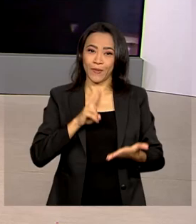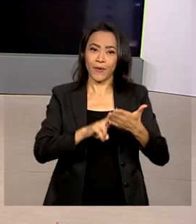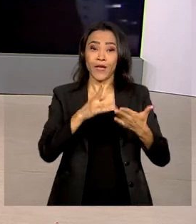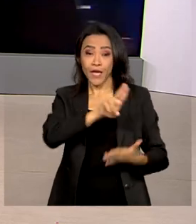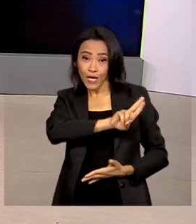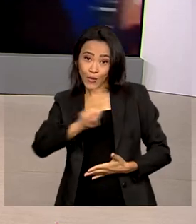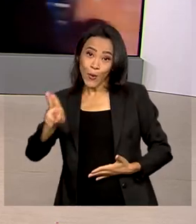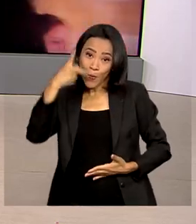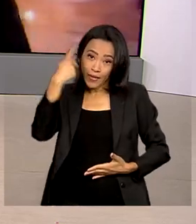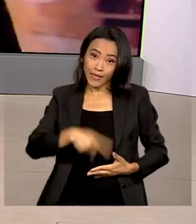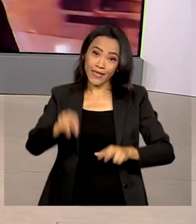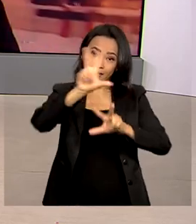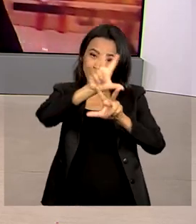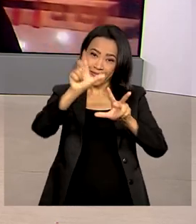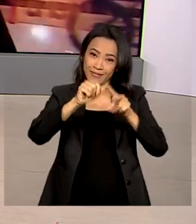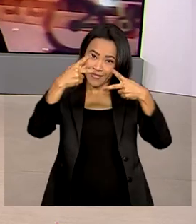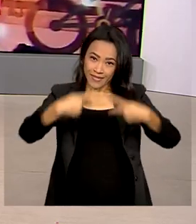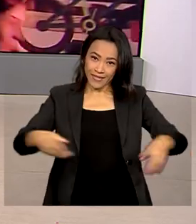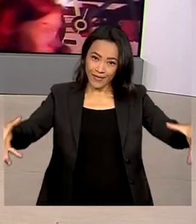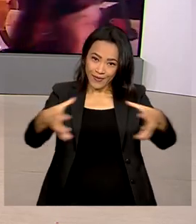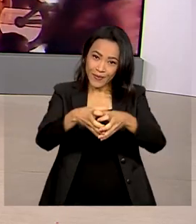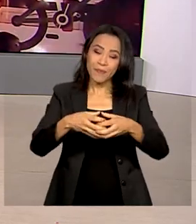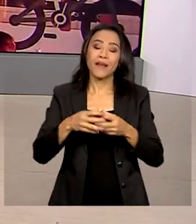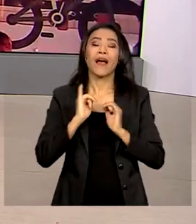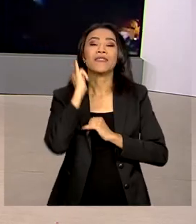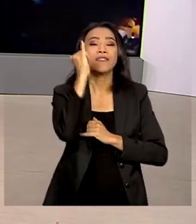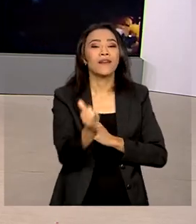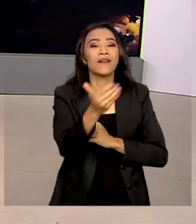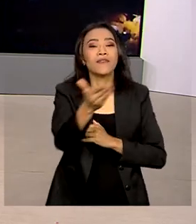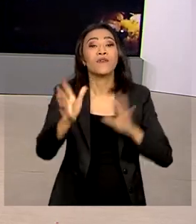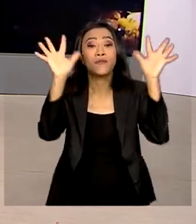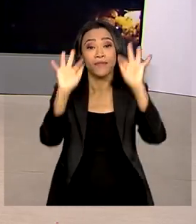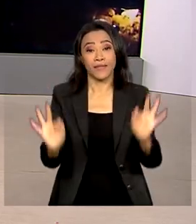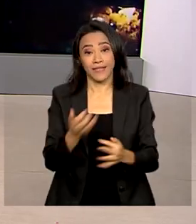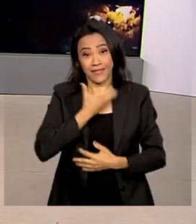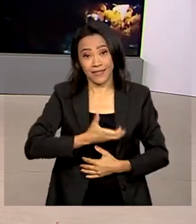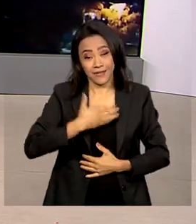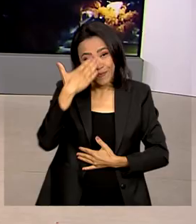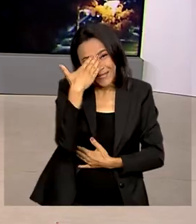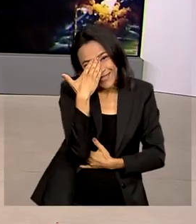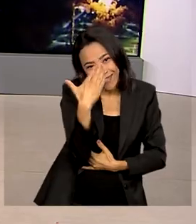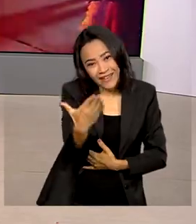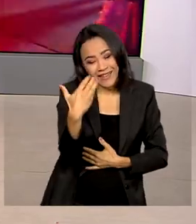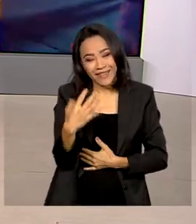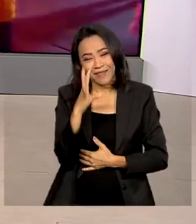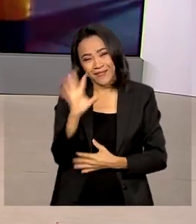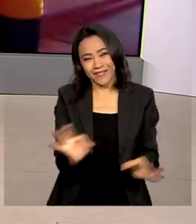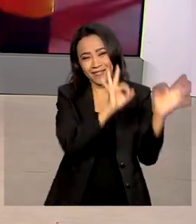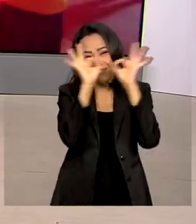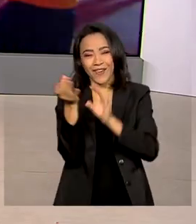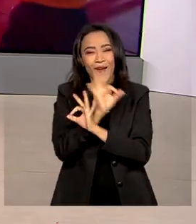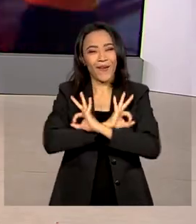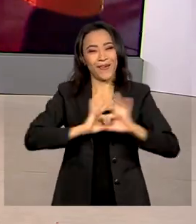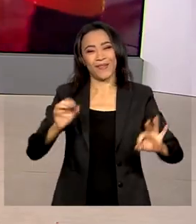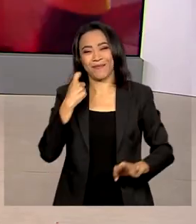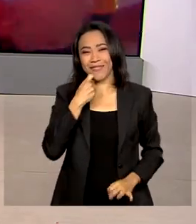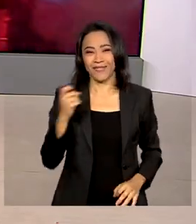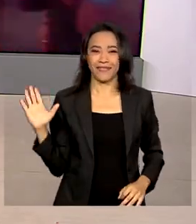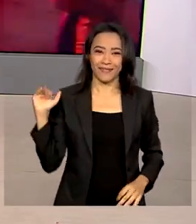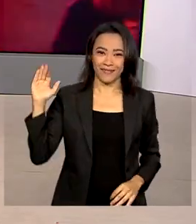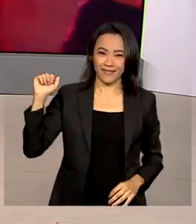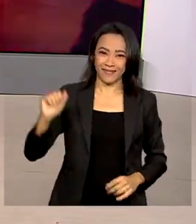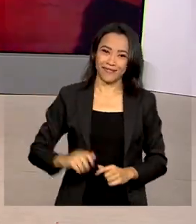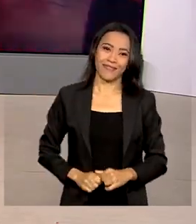toda a equipe do Brasil em Dia, eu desejo a você um Feliz Natal. Obrigada pela companhia, uma ótima sexta. Tchau.